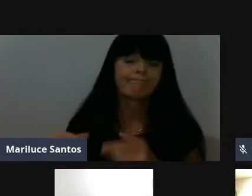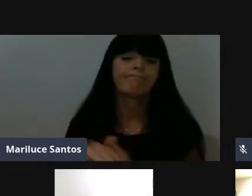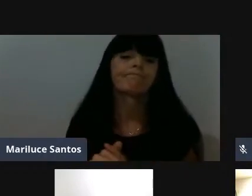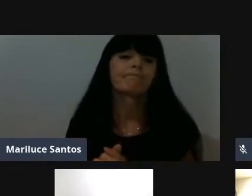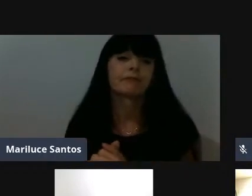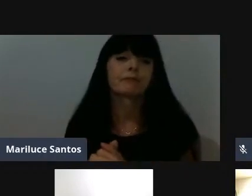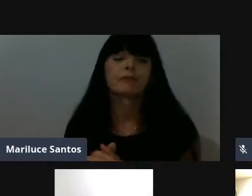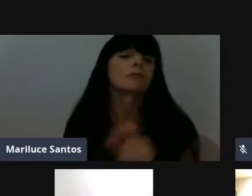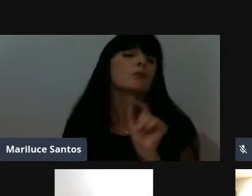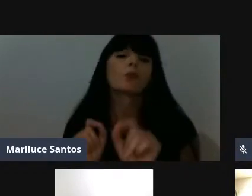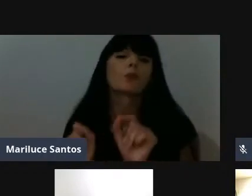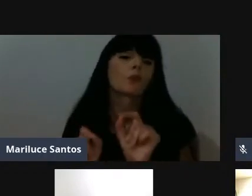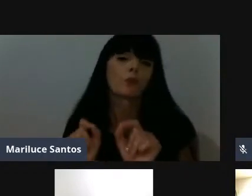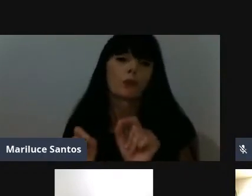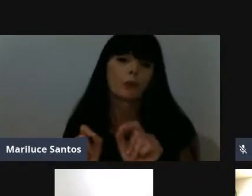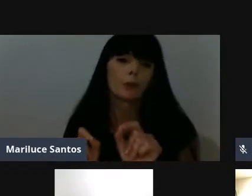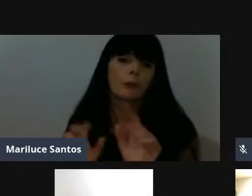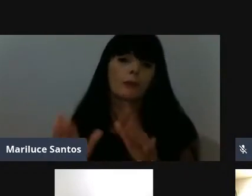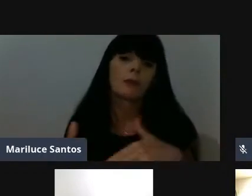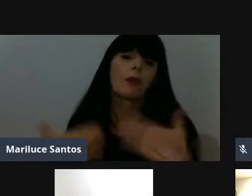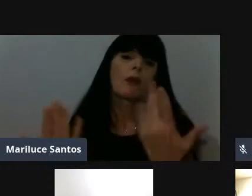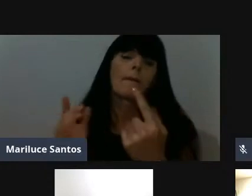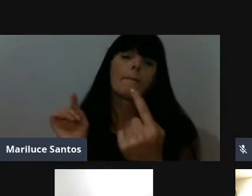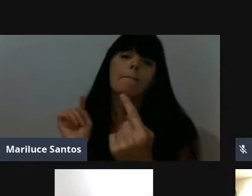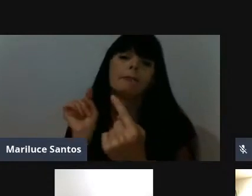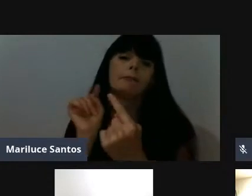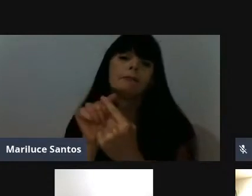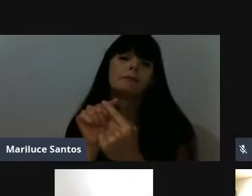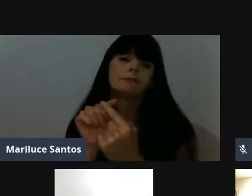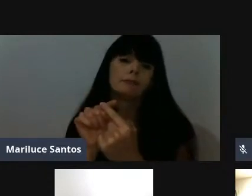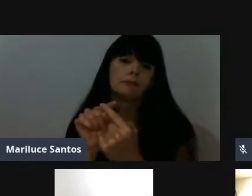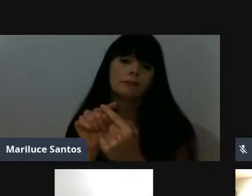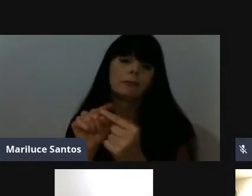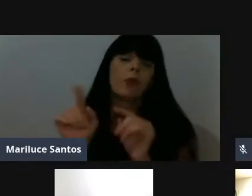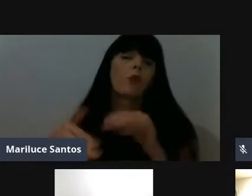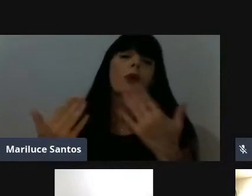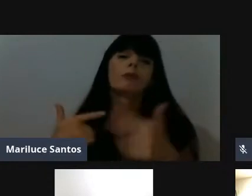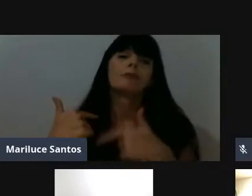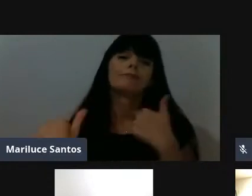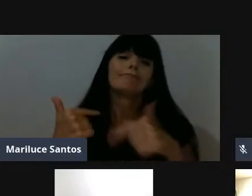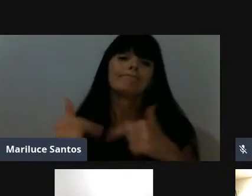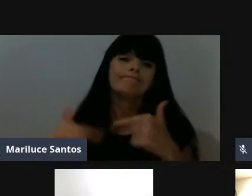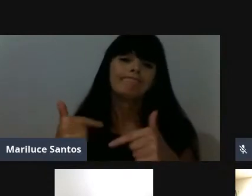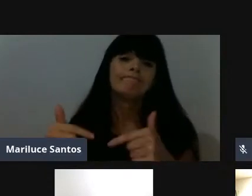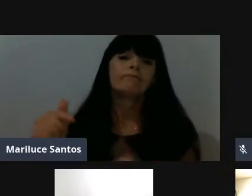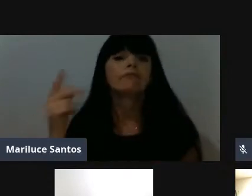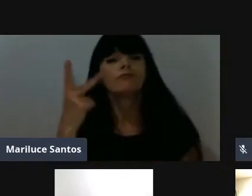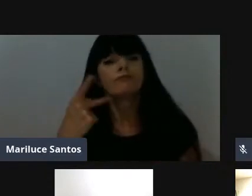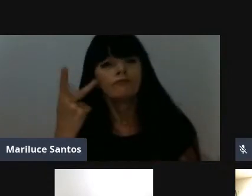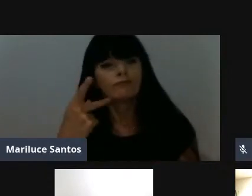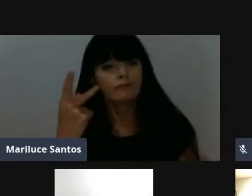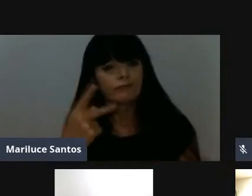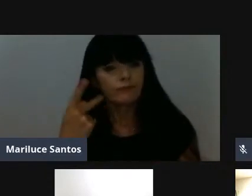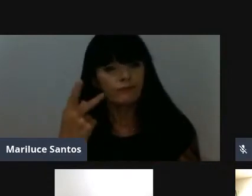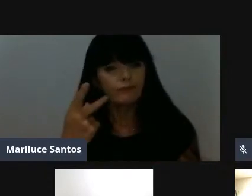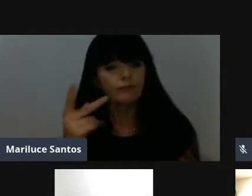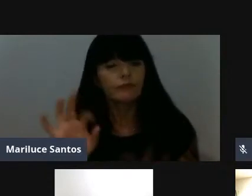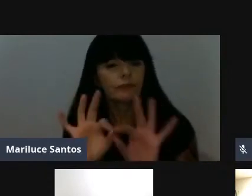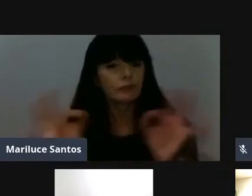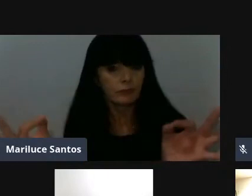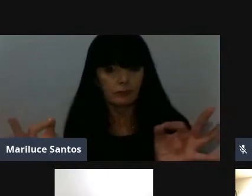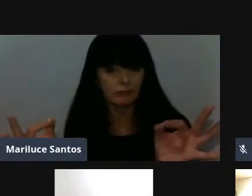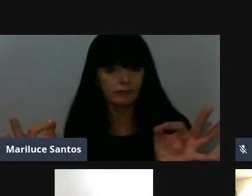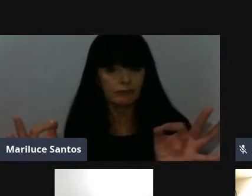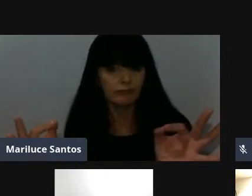O que, assim, qual que é a função do vereador, qual que é o serviço do vereador, de forma bem simples, para